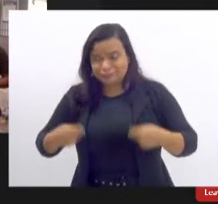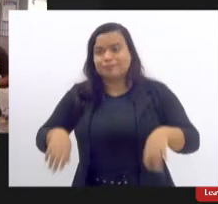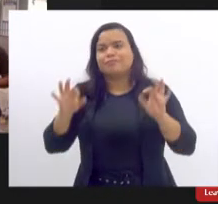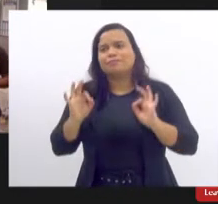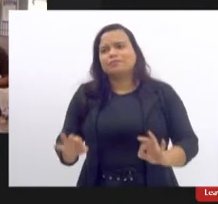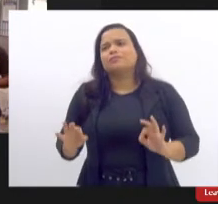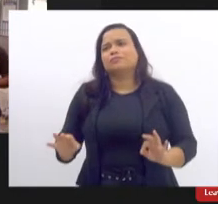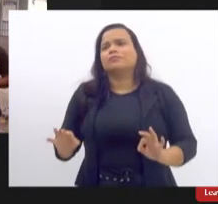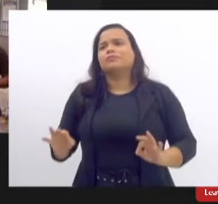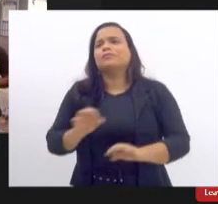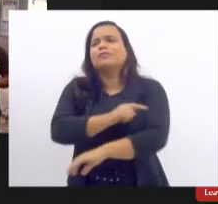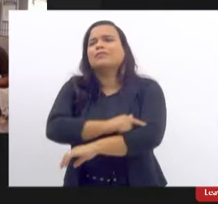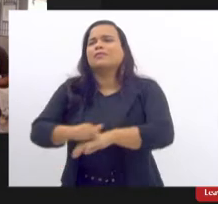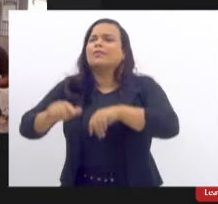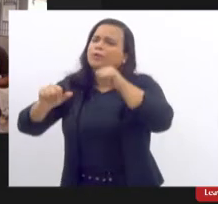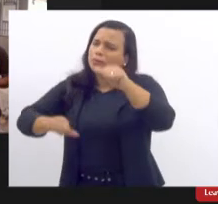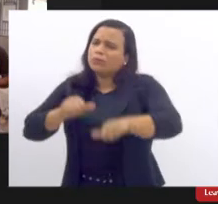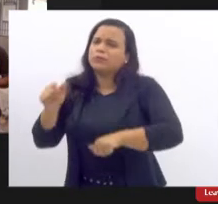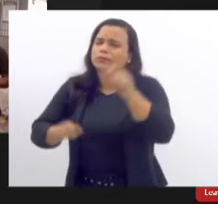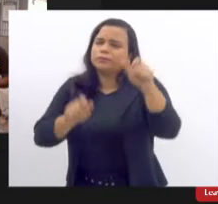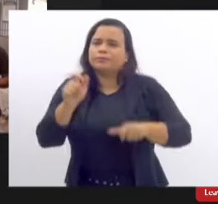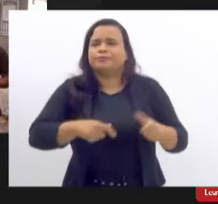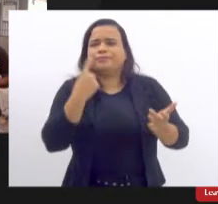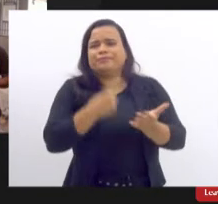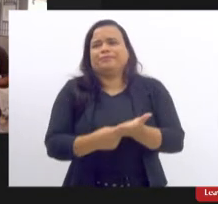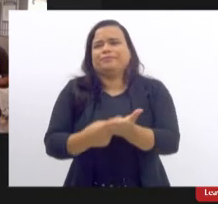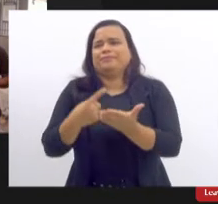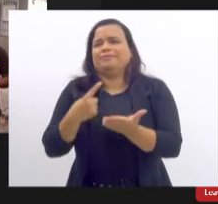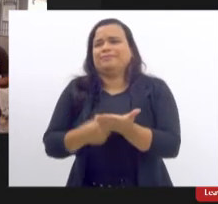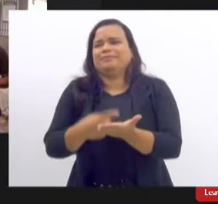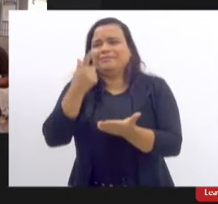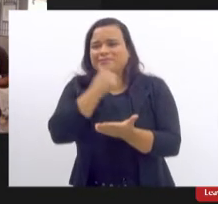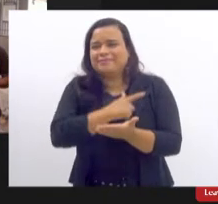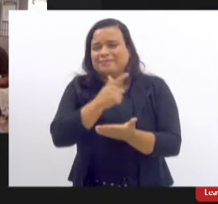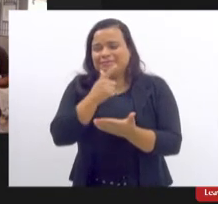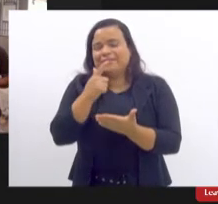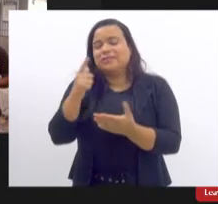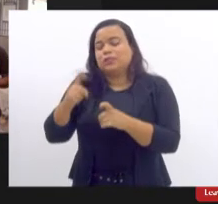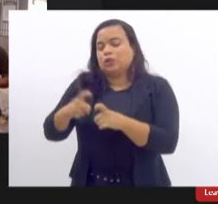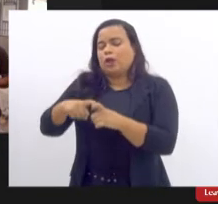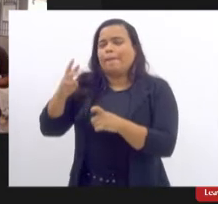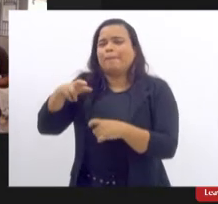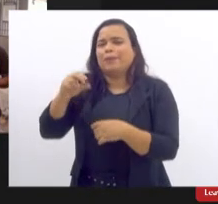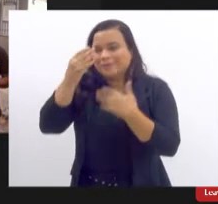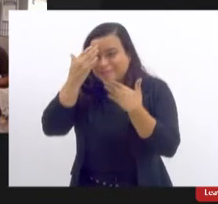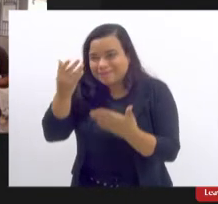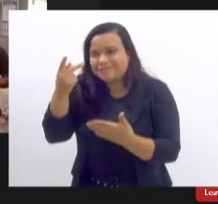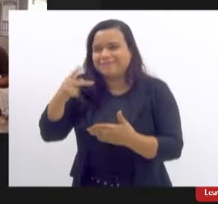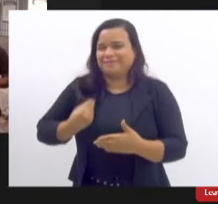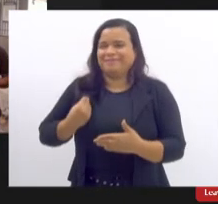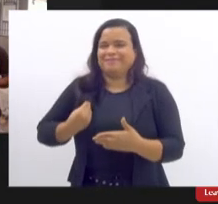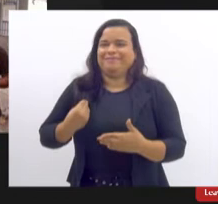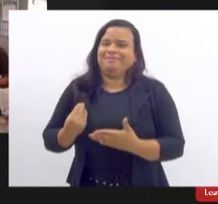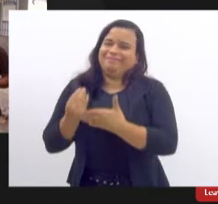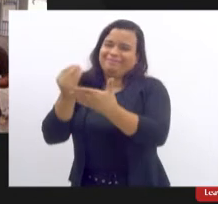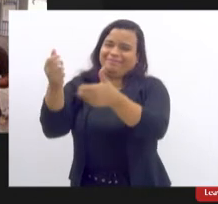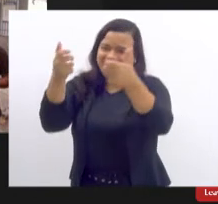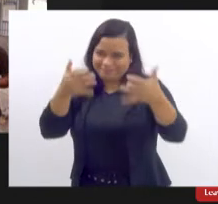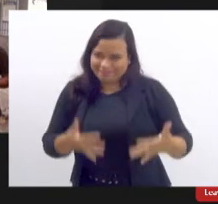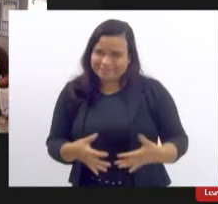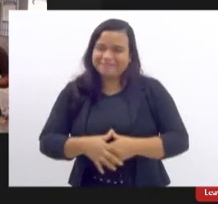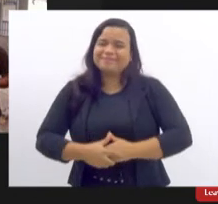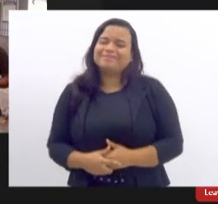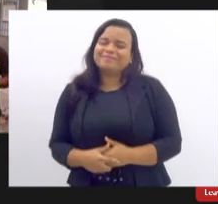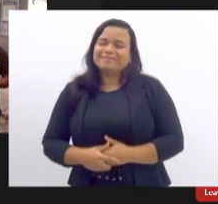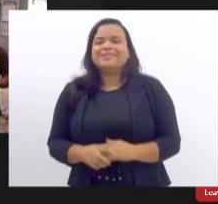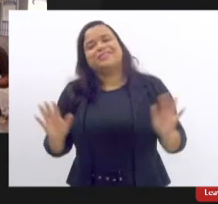mudem e os direitos se afirmam doutor Bruno obrigado pela presença a palavra é sua boa tarde